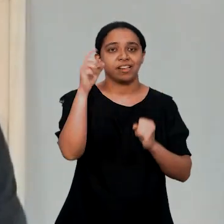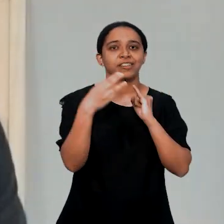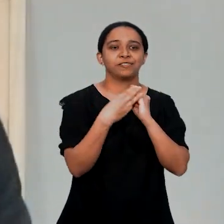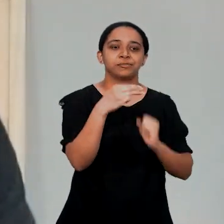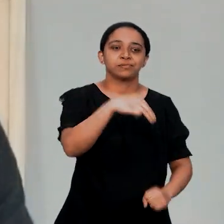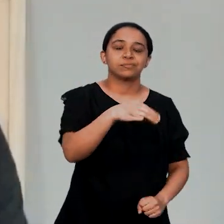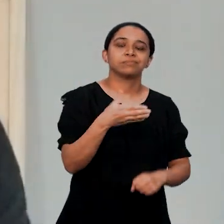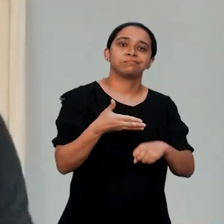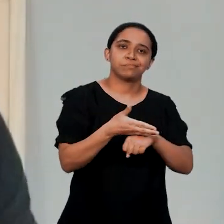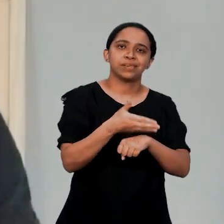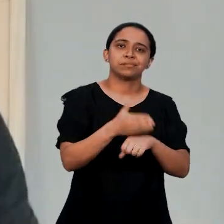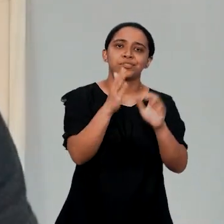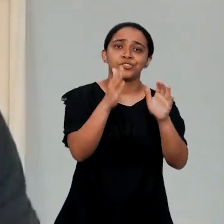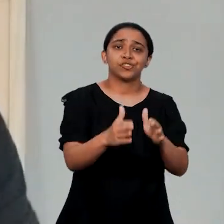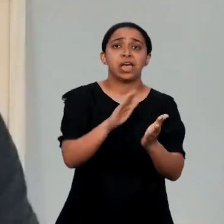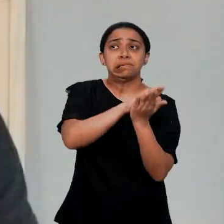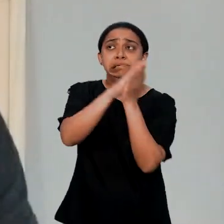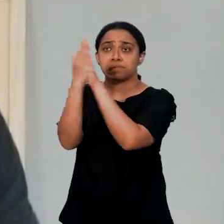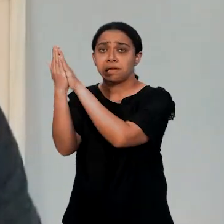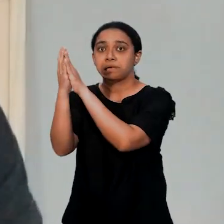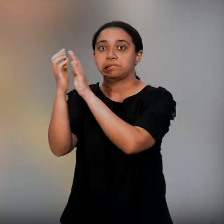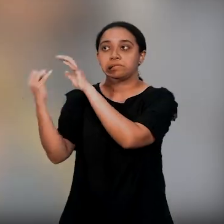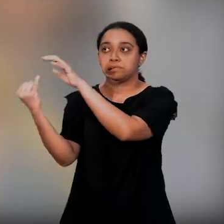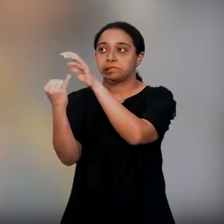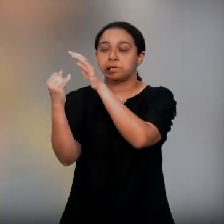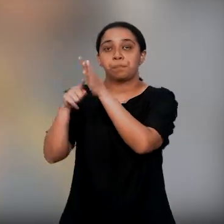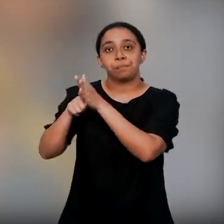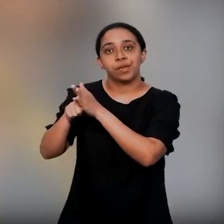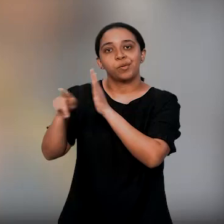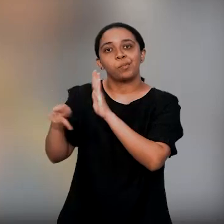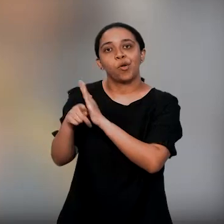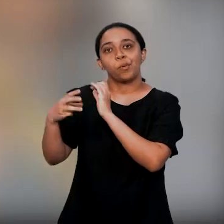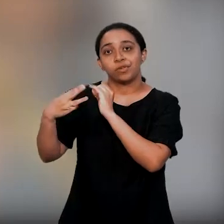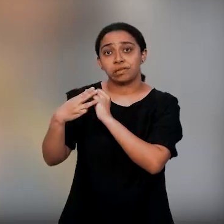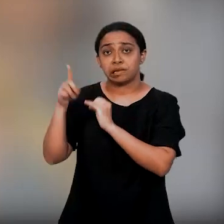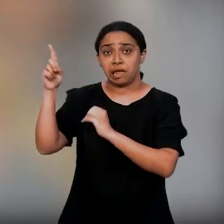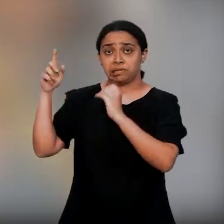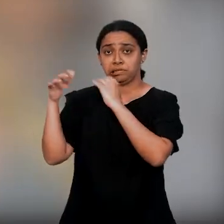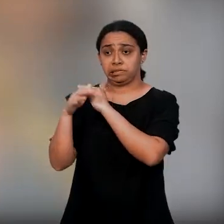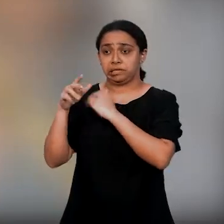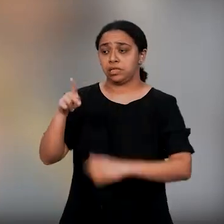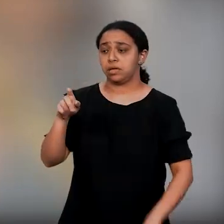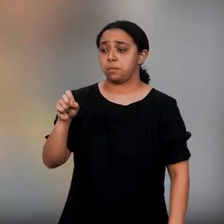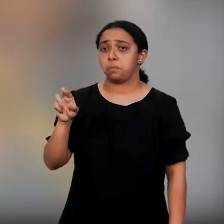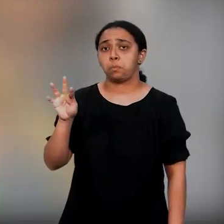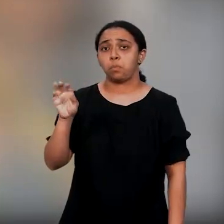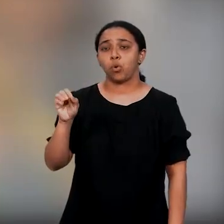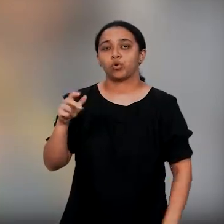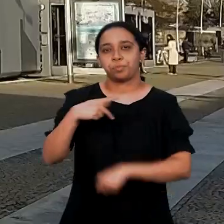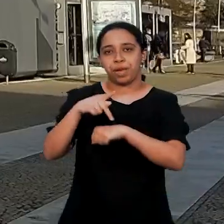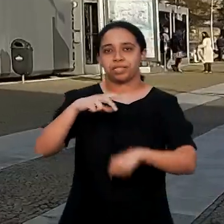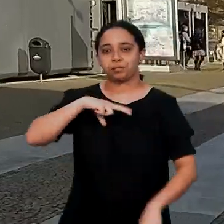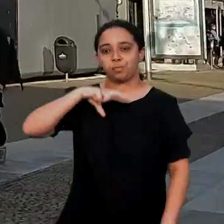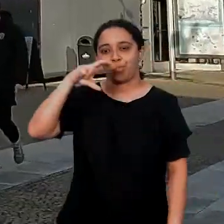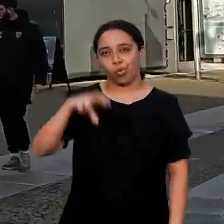Castelo, e participei do Intercâmbio Internacional de Pesquisa do IFMA na cidade de Porto, em Portugal. A cidade